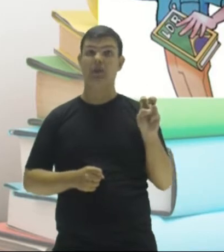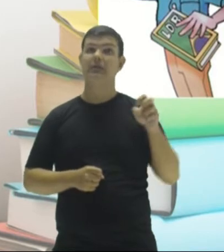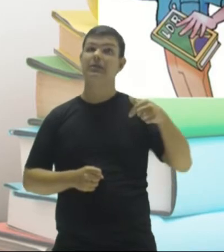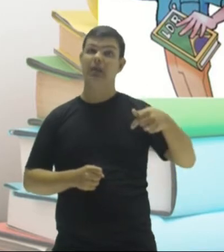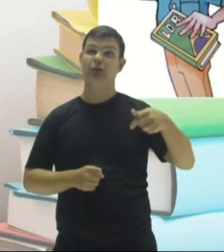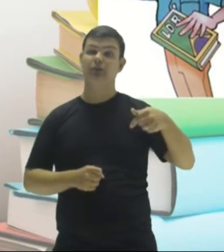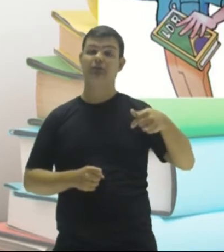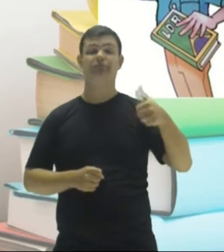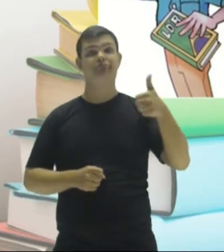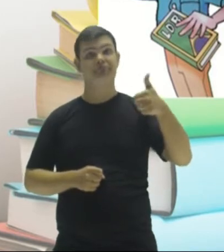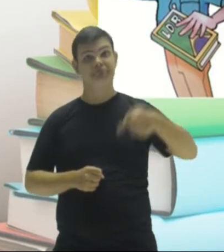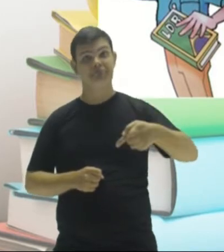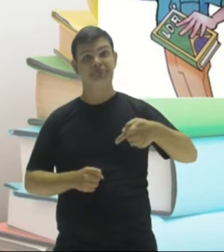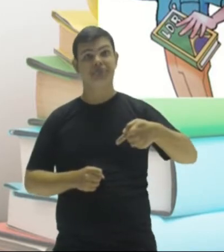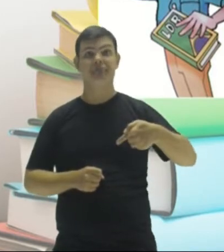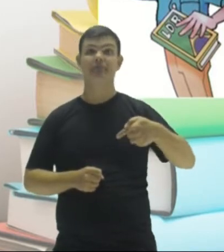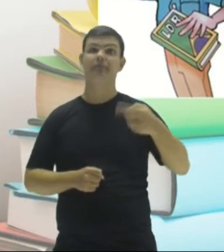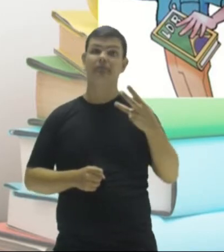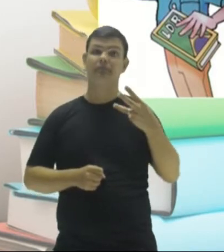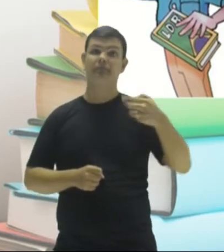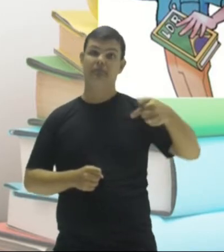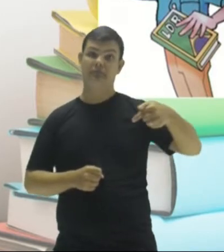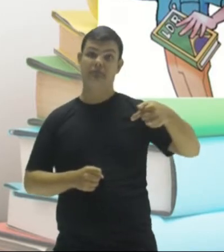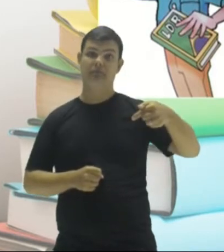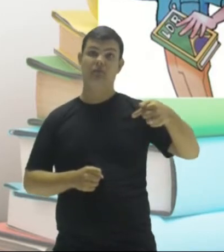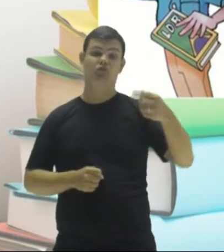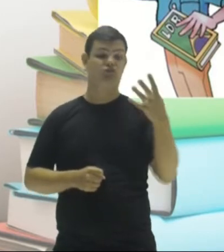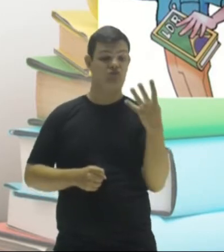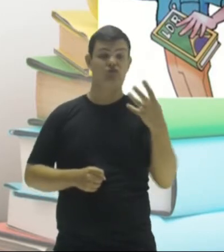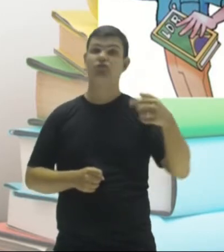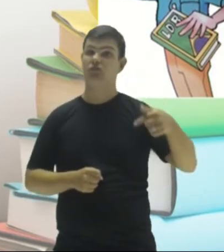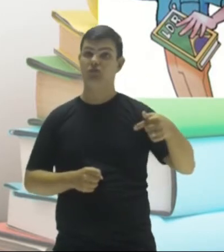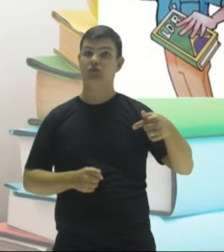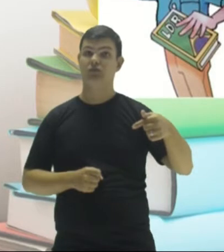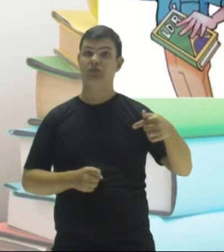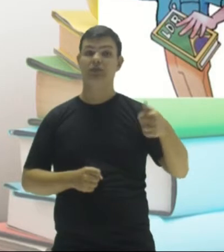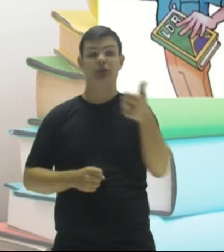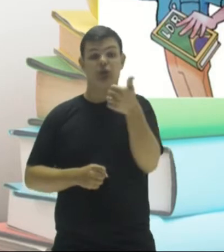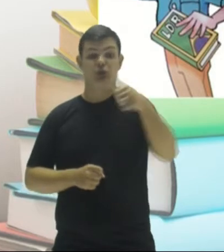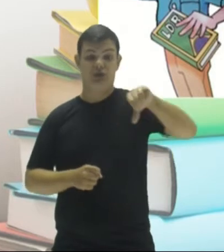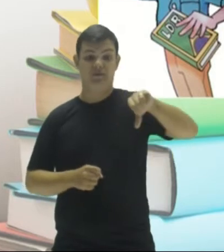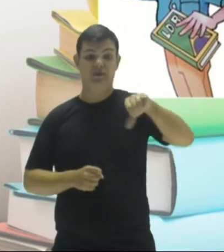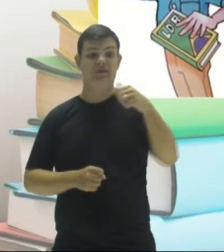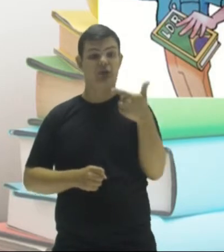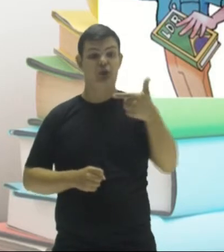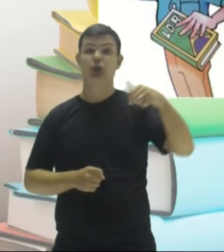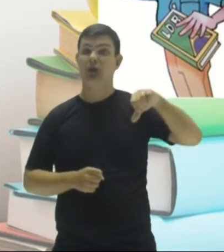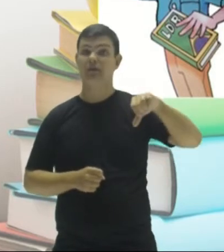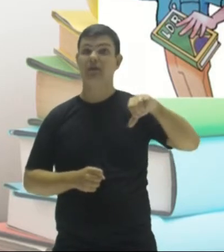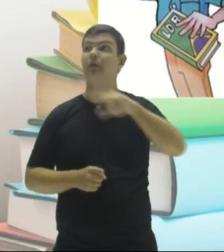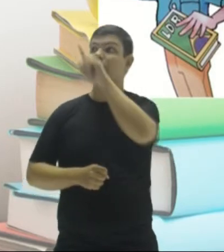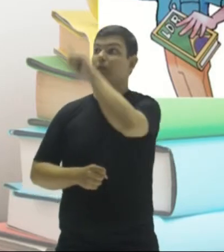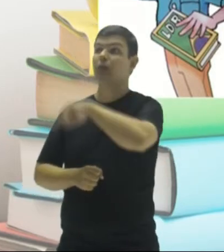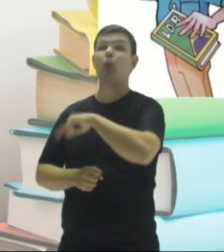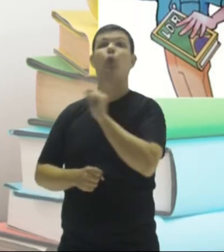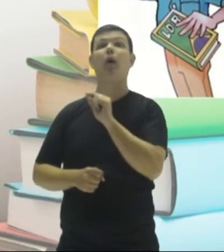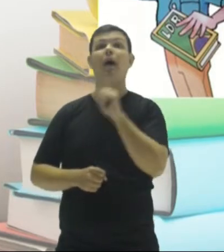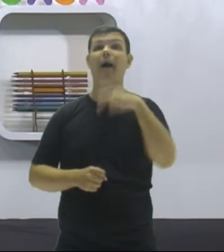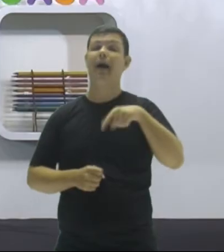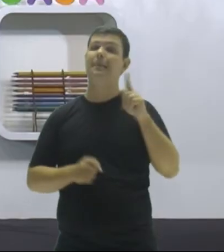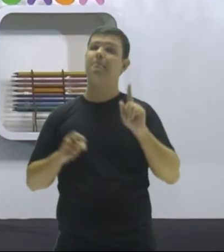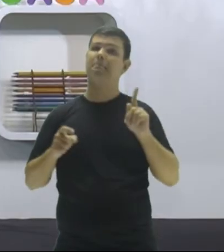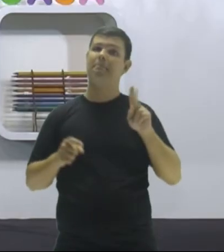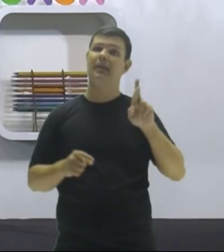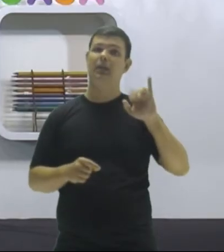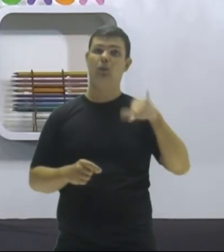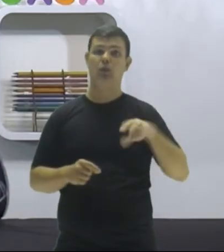cinco, sete, dezessete, trinta e sete, quarenta e sete, dezenove e vinte e nove. São números primos.